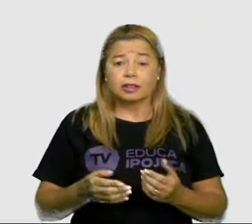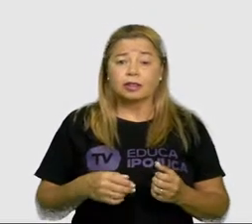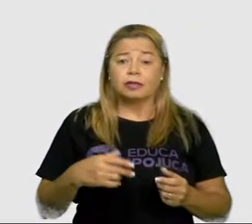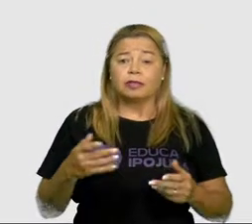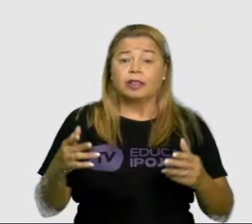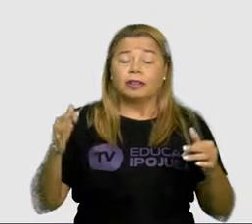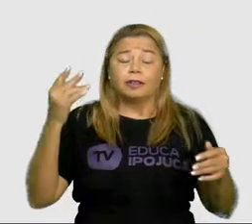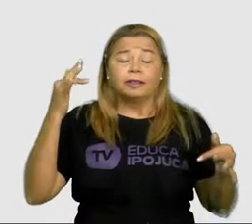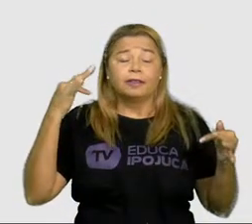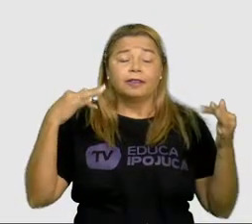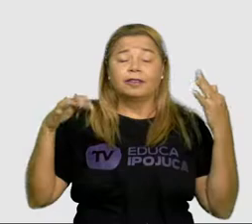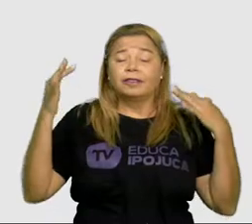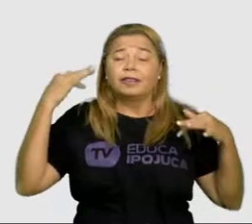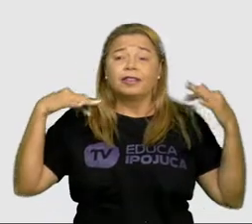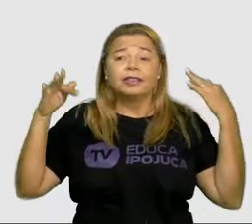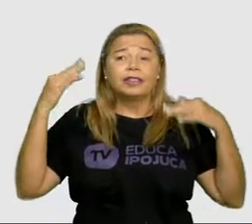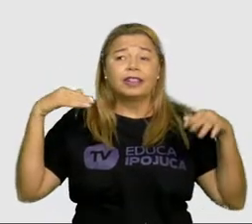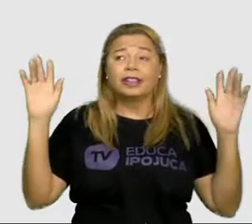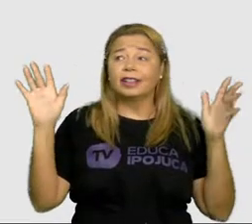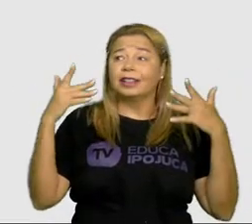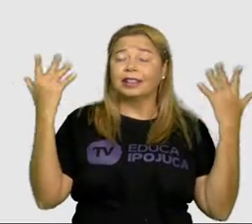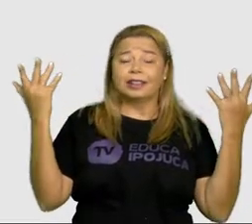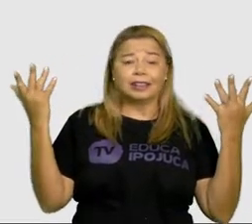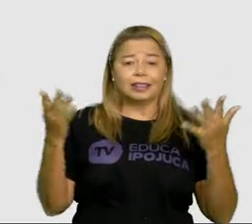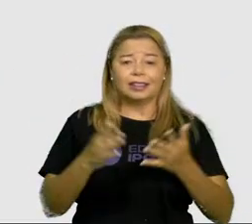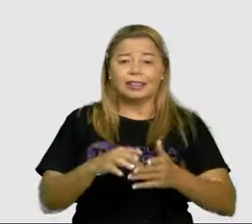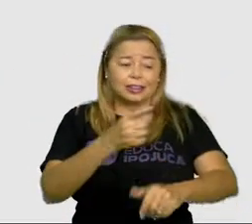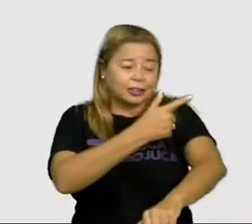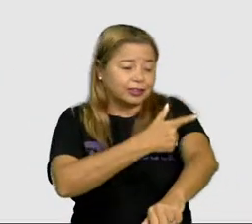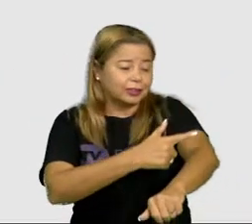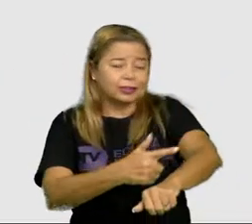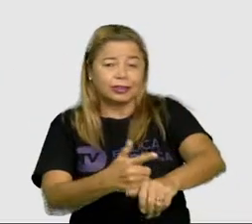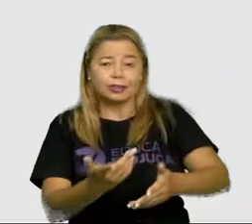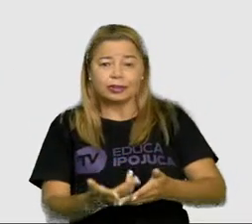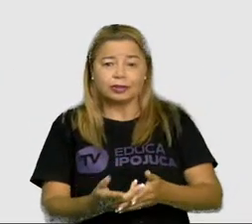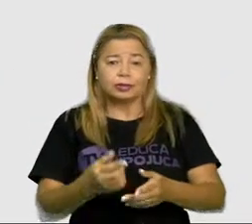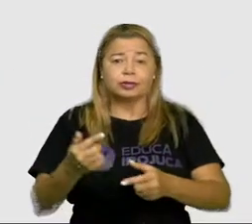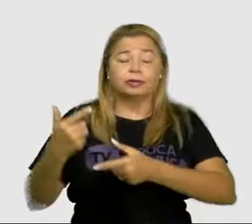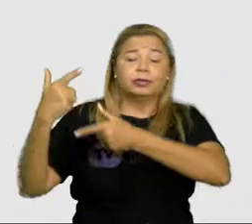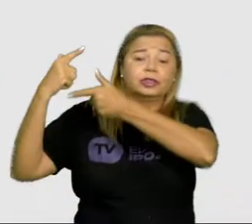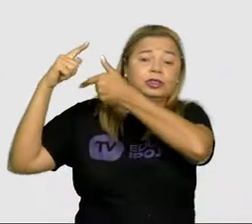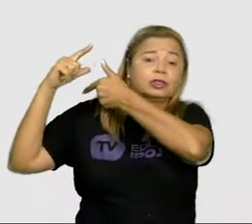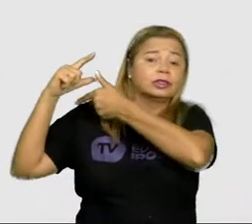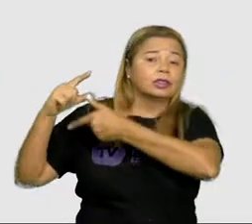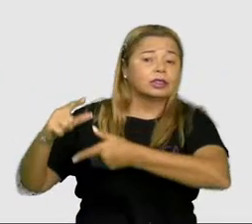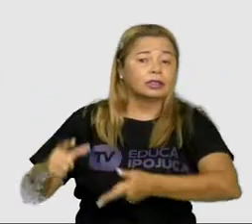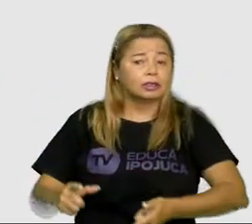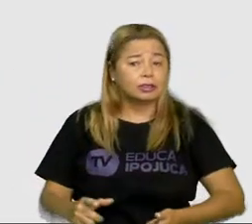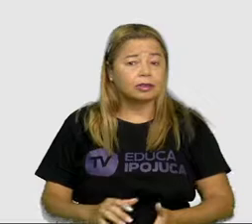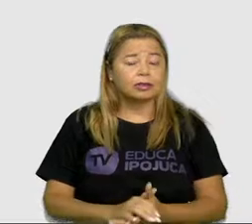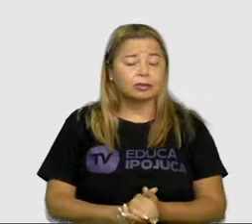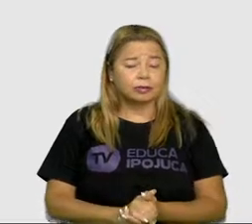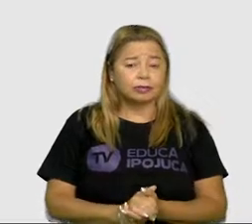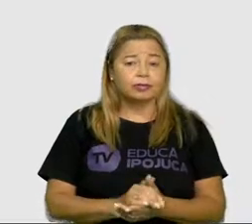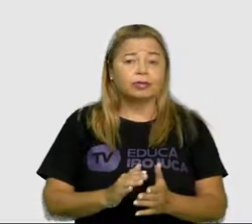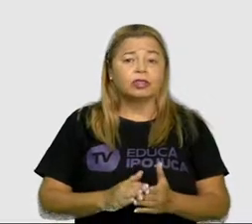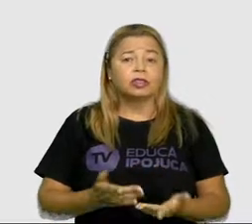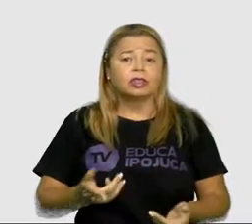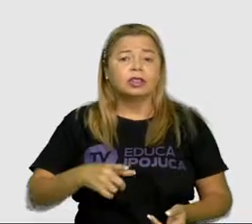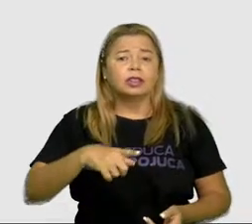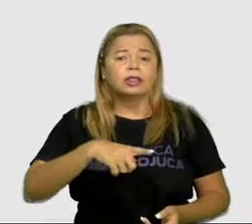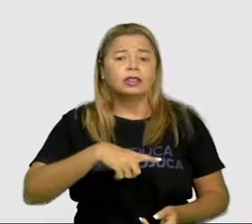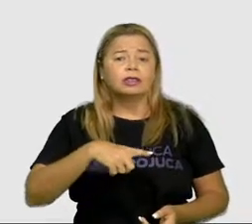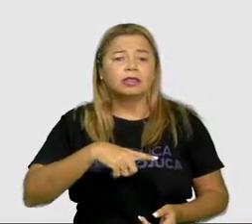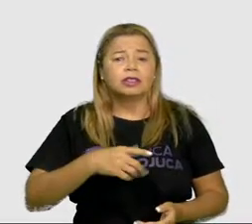histórias, lendas, costumes, tradições. São fatos que existiram,